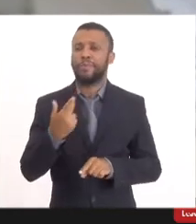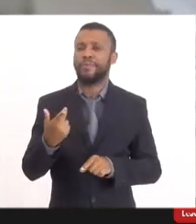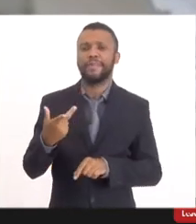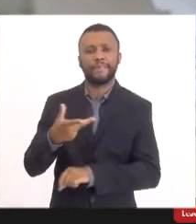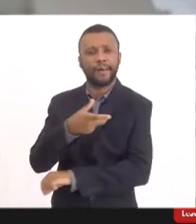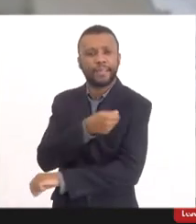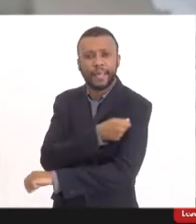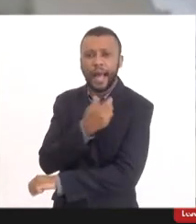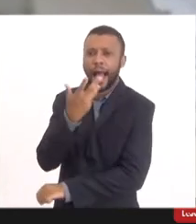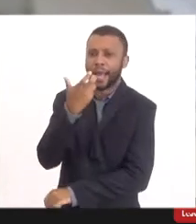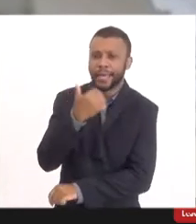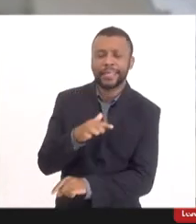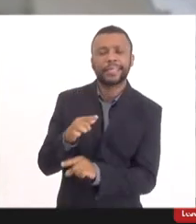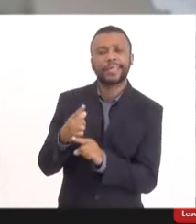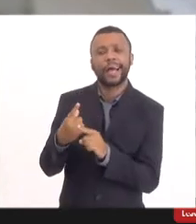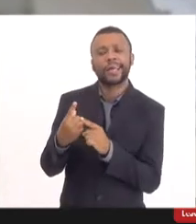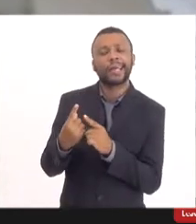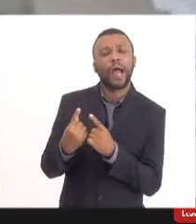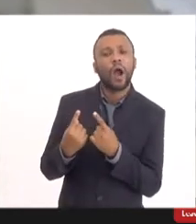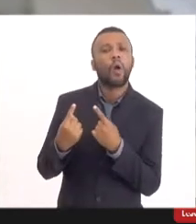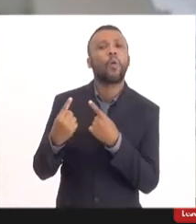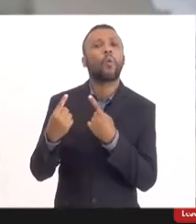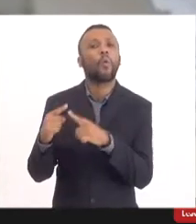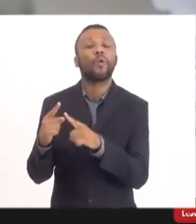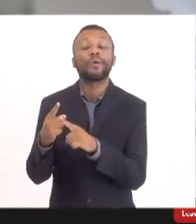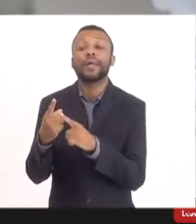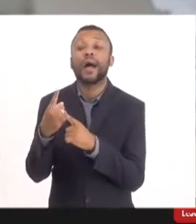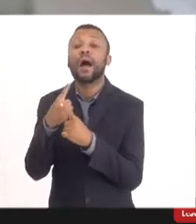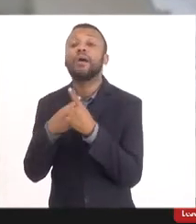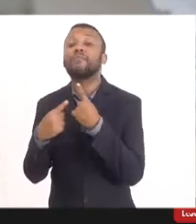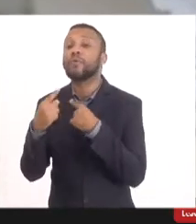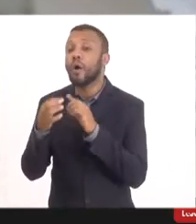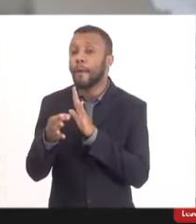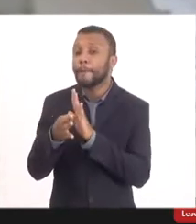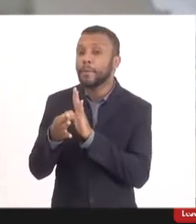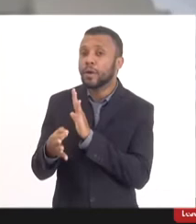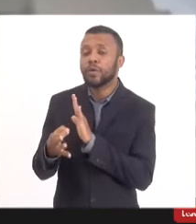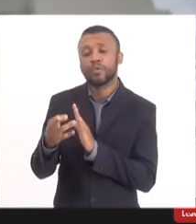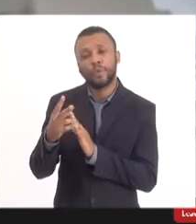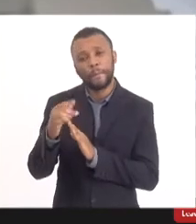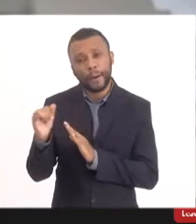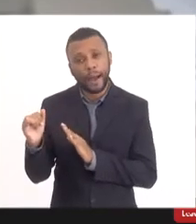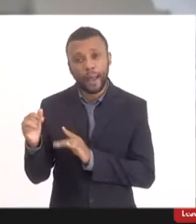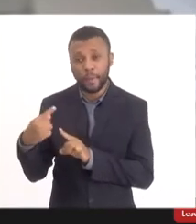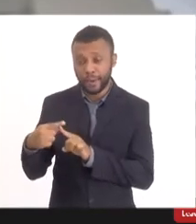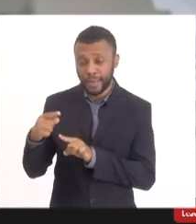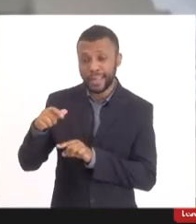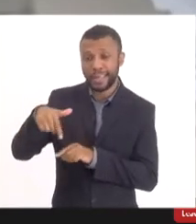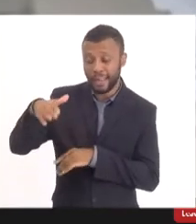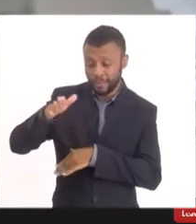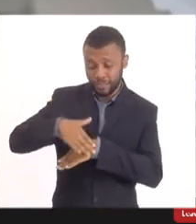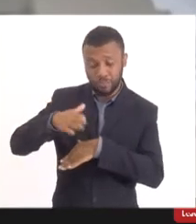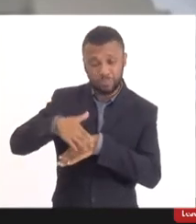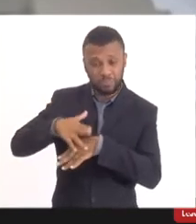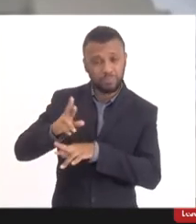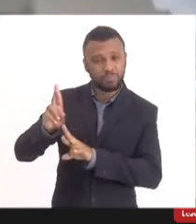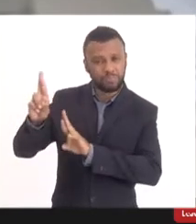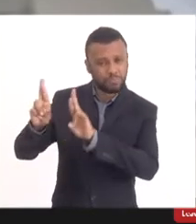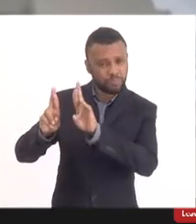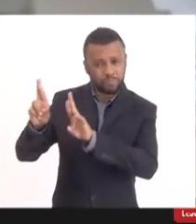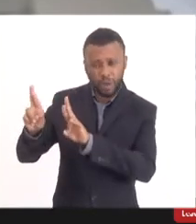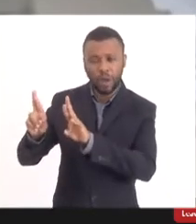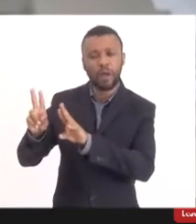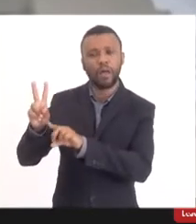contra a vontade de seus pais, pois quem exerce plenamente o poder familiar sobre os filhos são os pais ou os